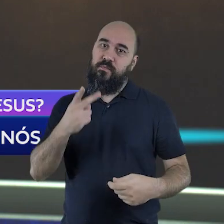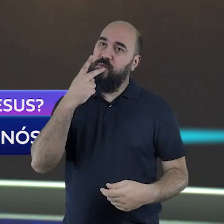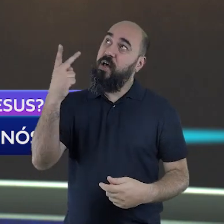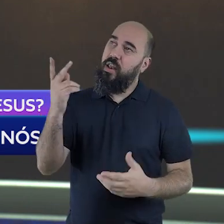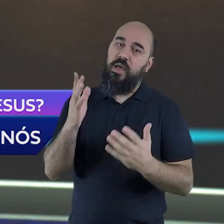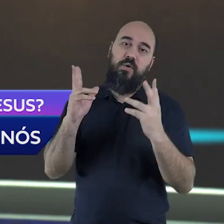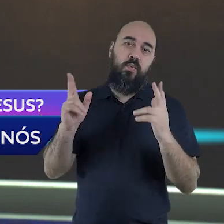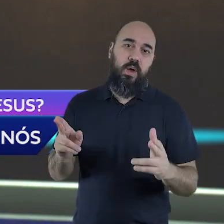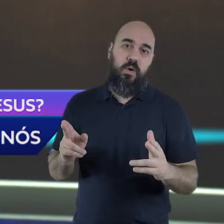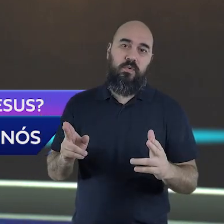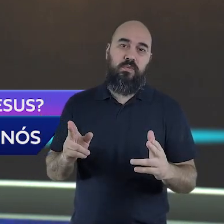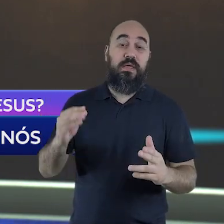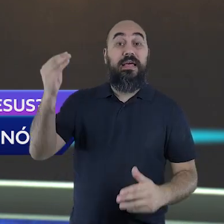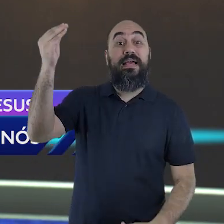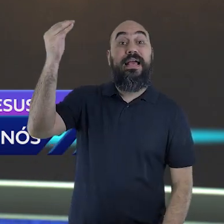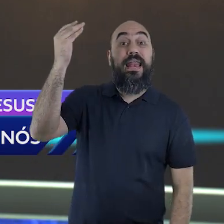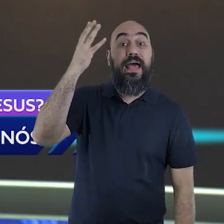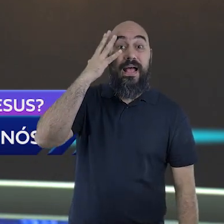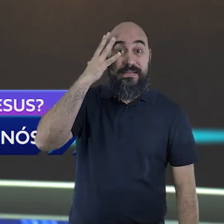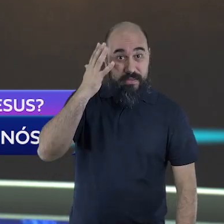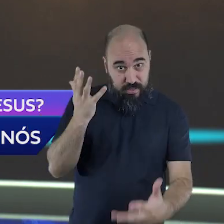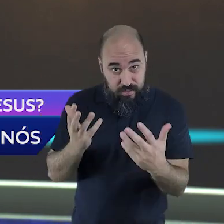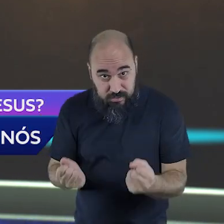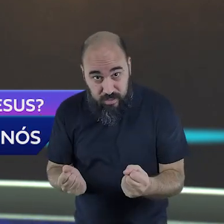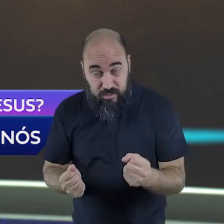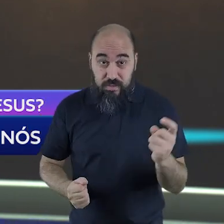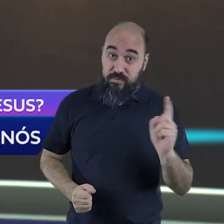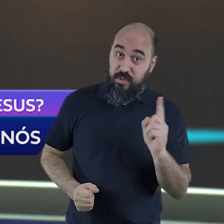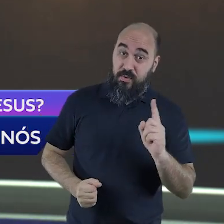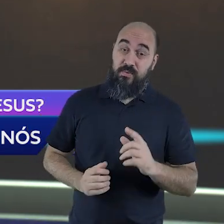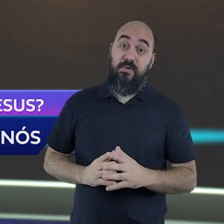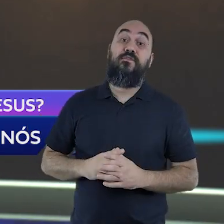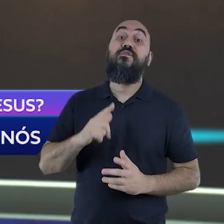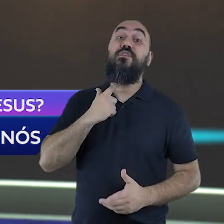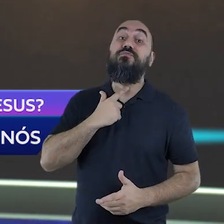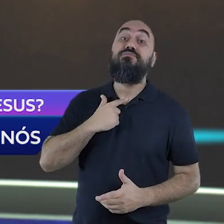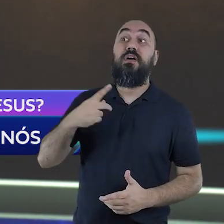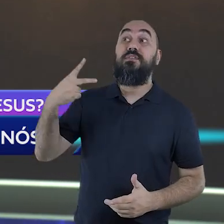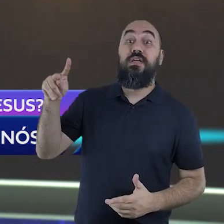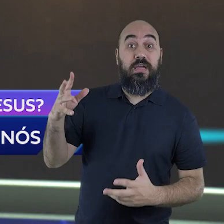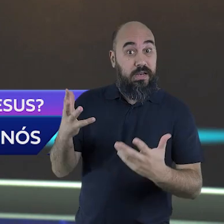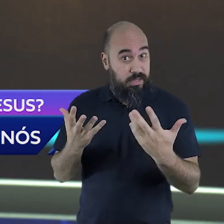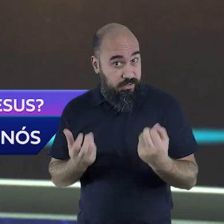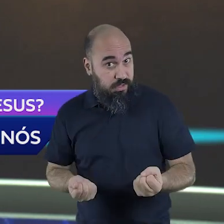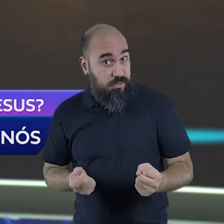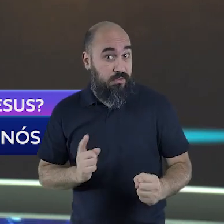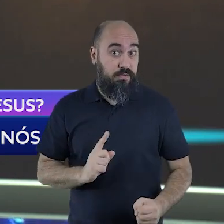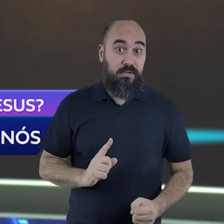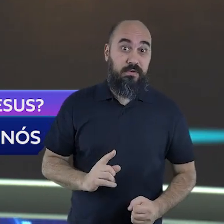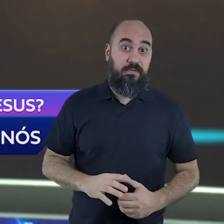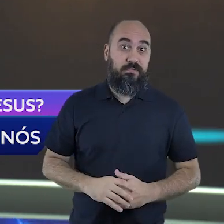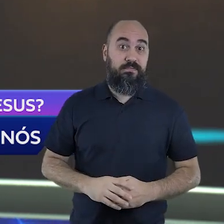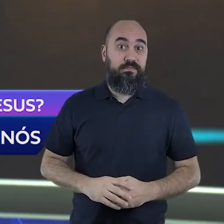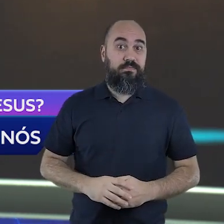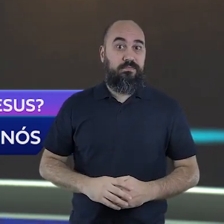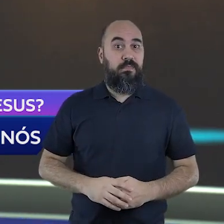da graça de Jesus. Presta atenção no que eu vou te dizer agora, porque é muito sério.